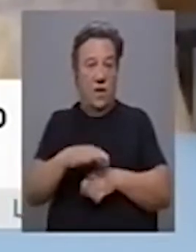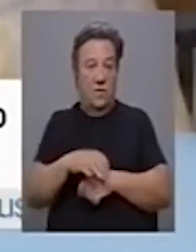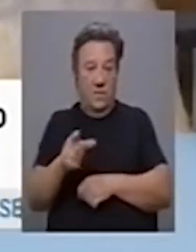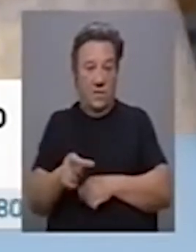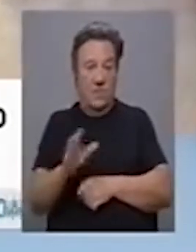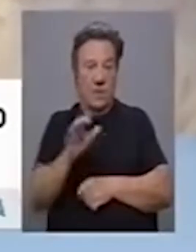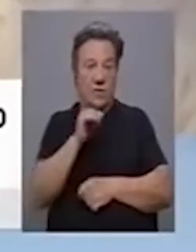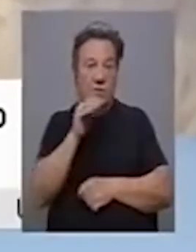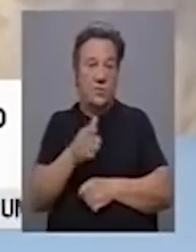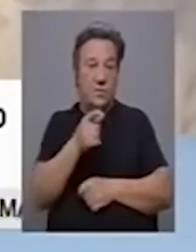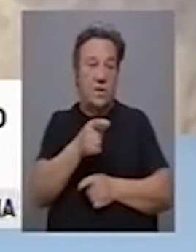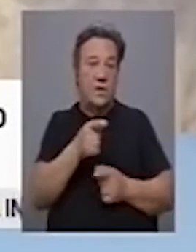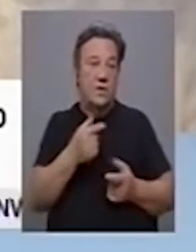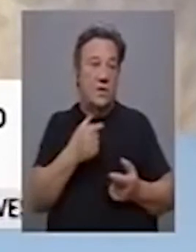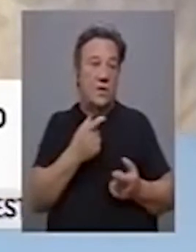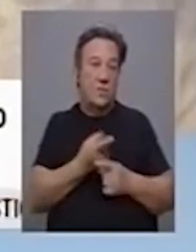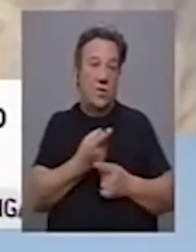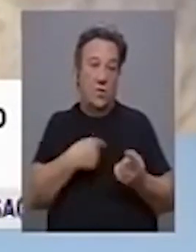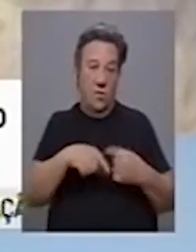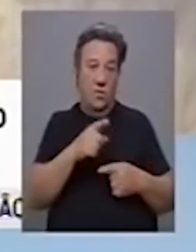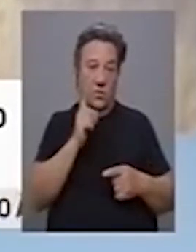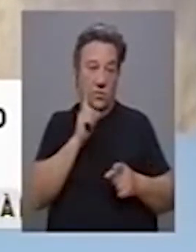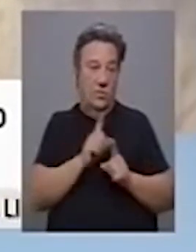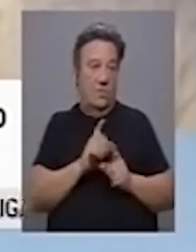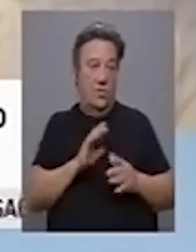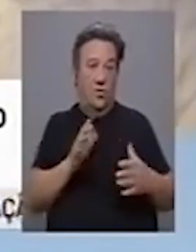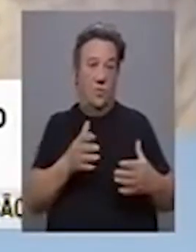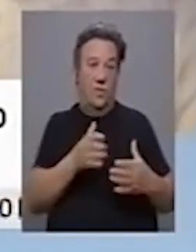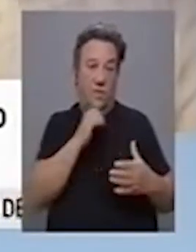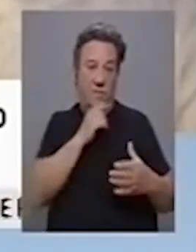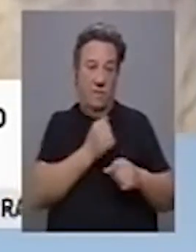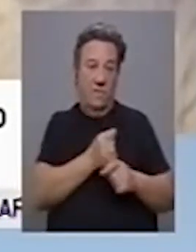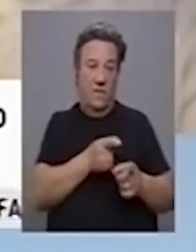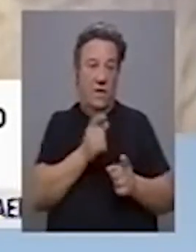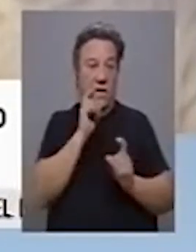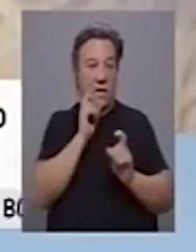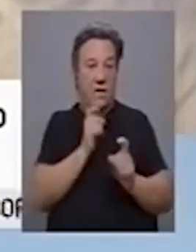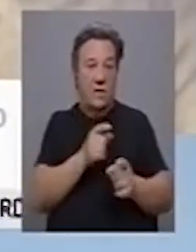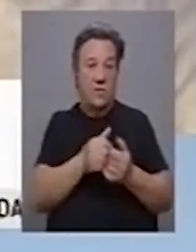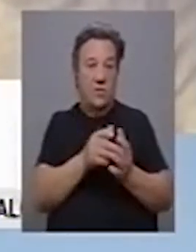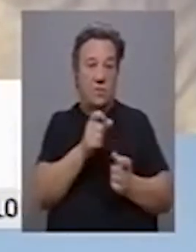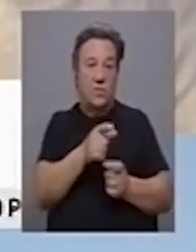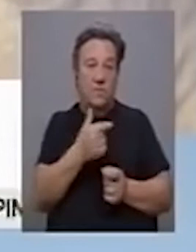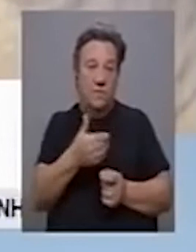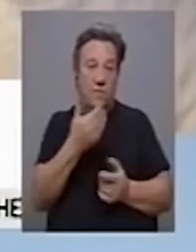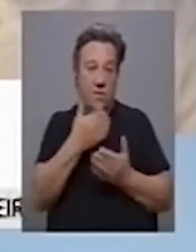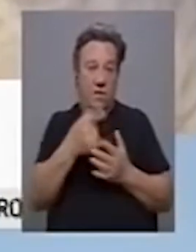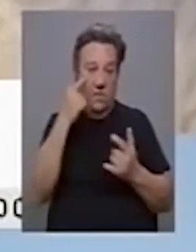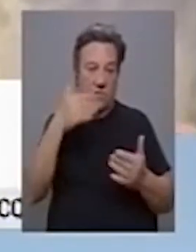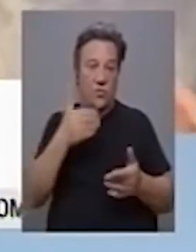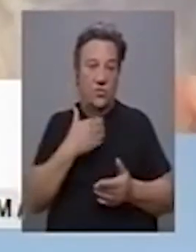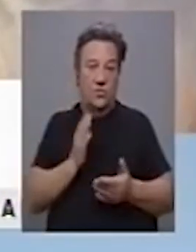mas sobretudo naquilo que nós, enquanto comunidade, podemos fazer para garantir que todas as pessoas vão ter um futuro. Nós já